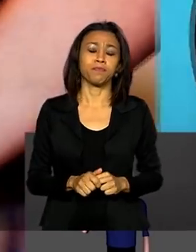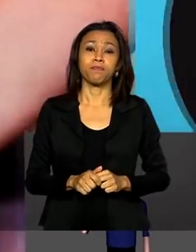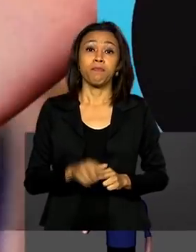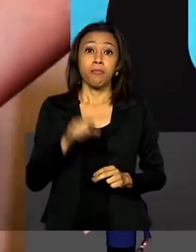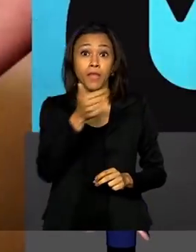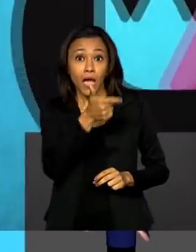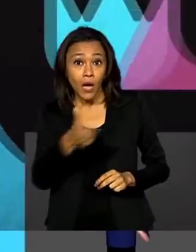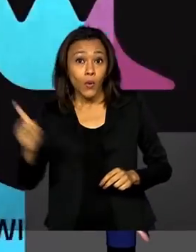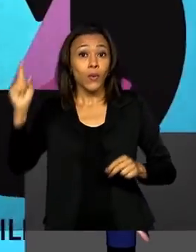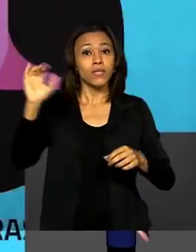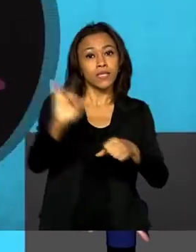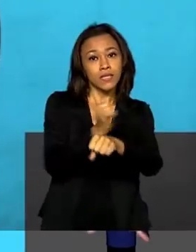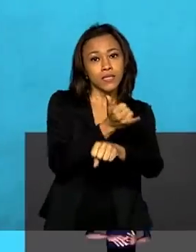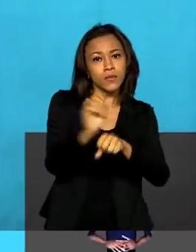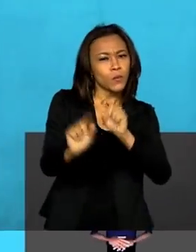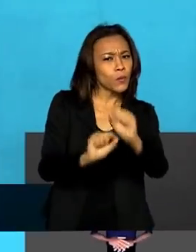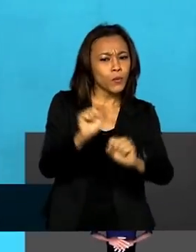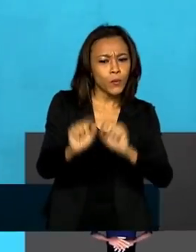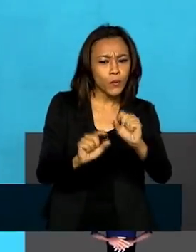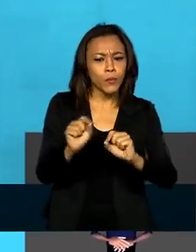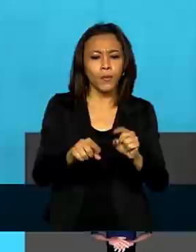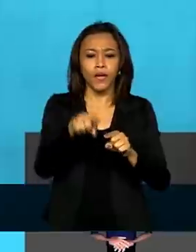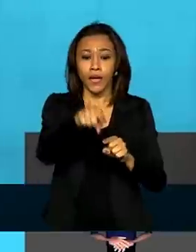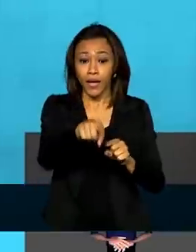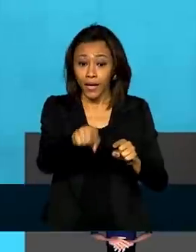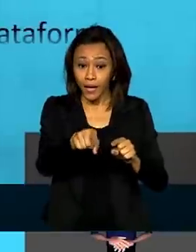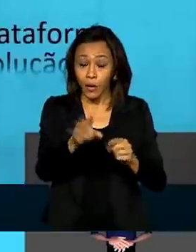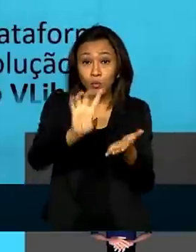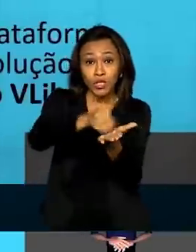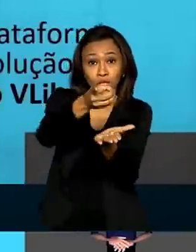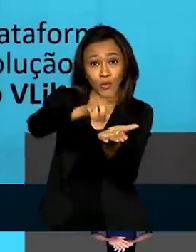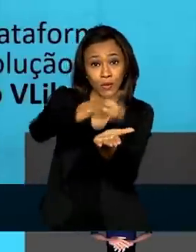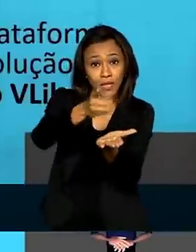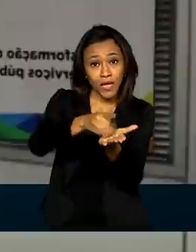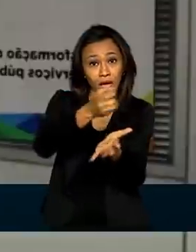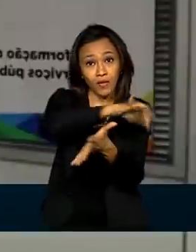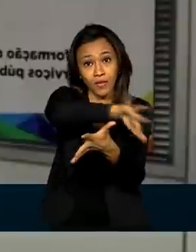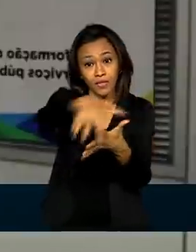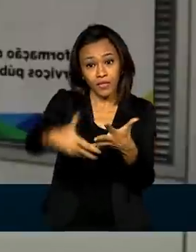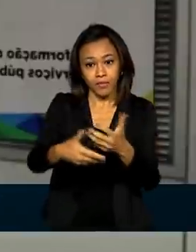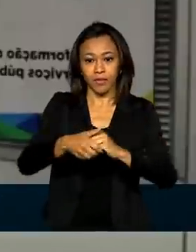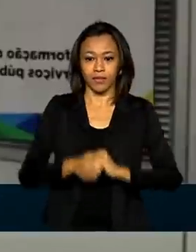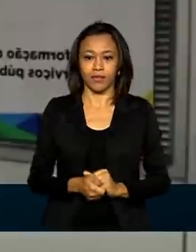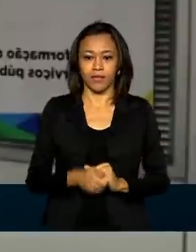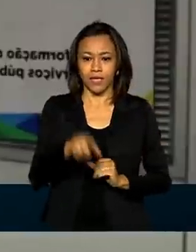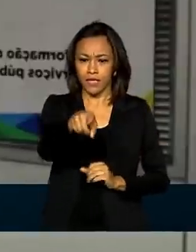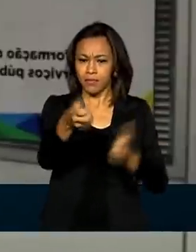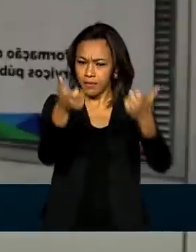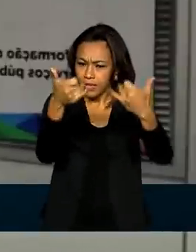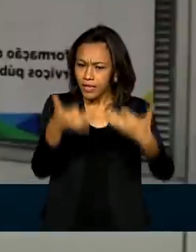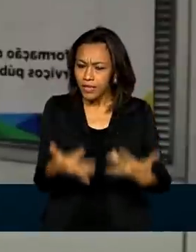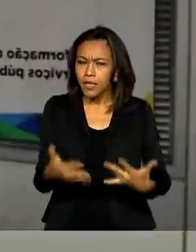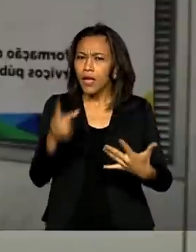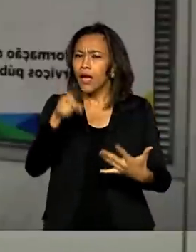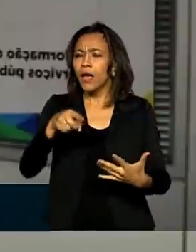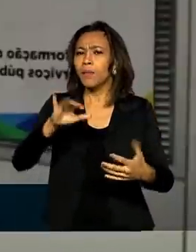A outra ferramenta é o Equilibras, o dicionário de libras. É uma ferramenta onde a gente